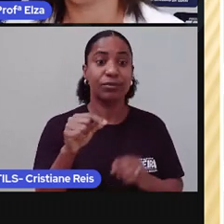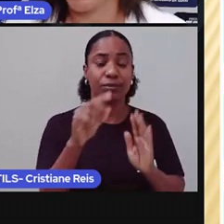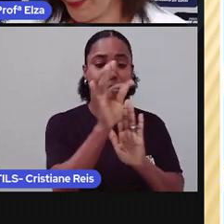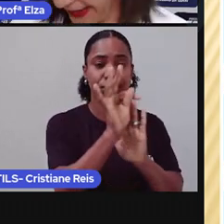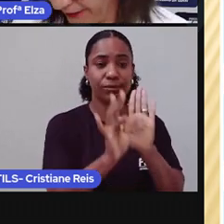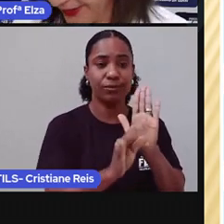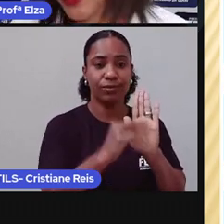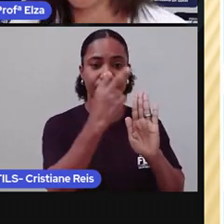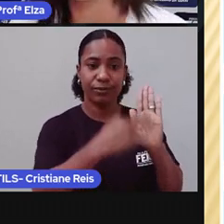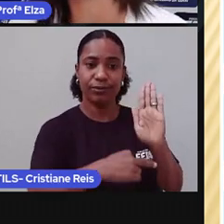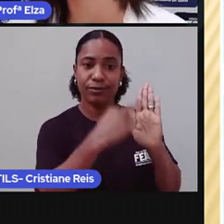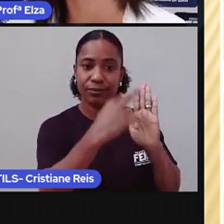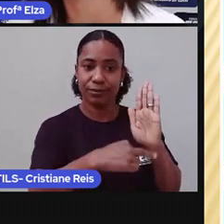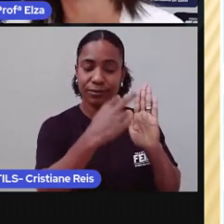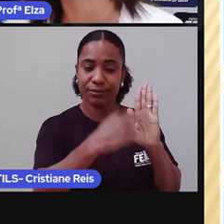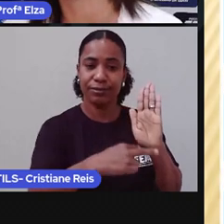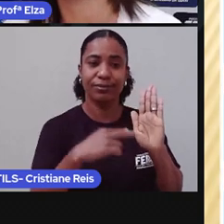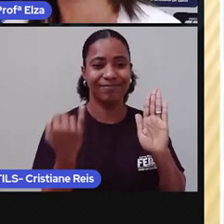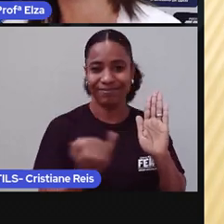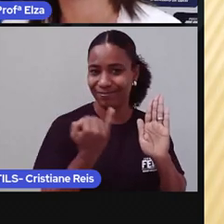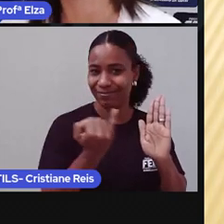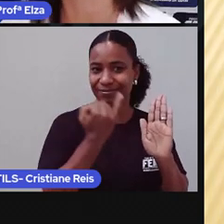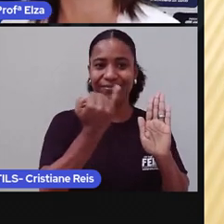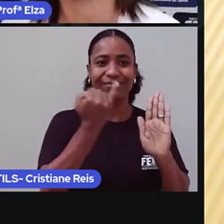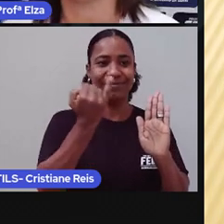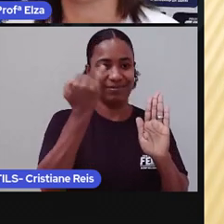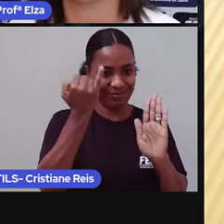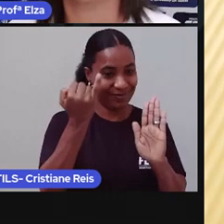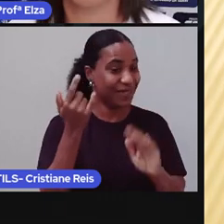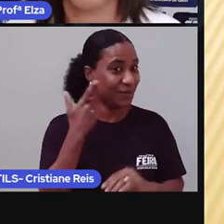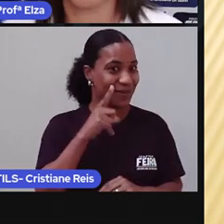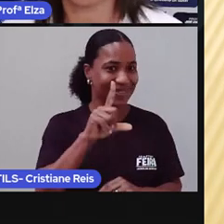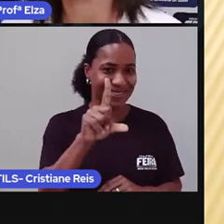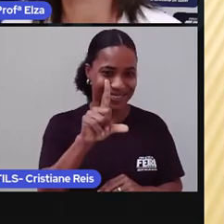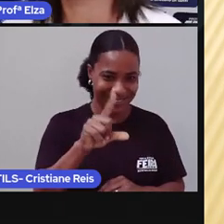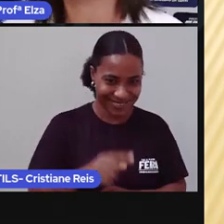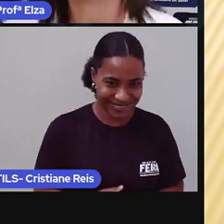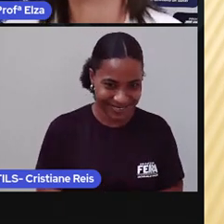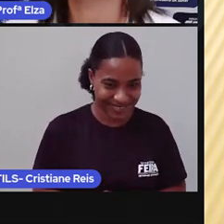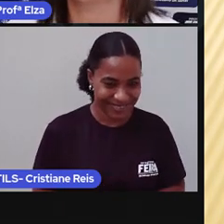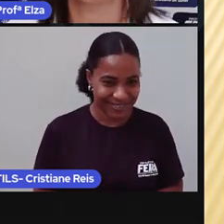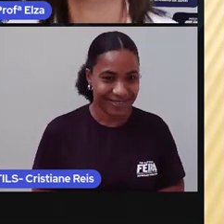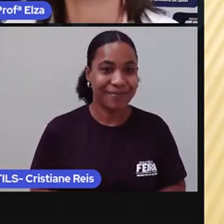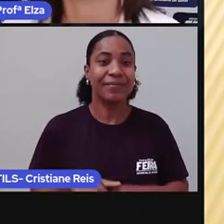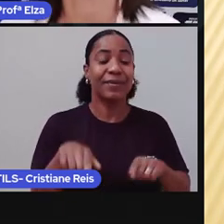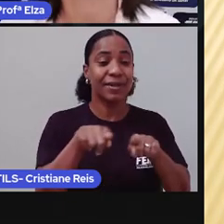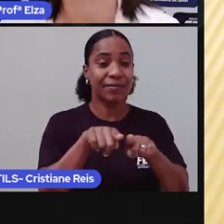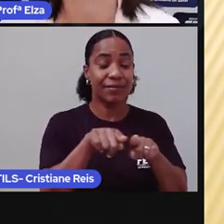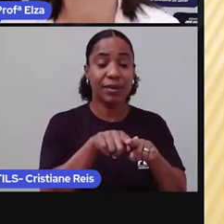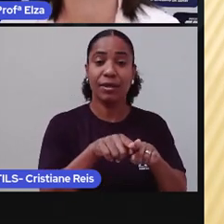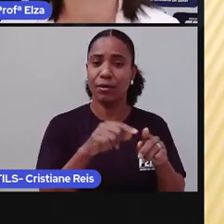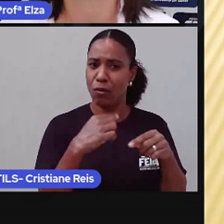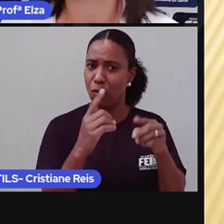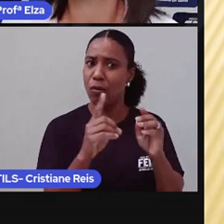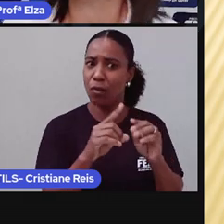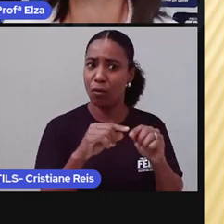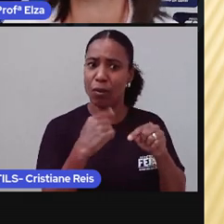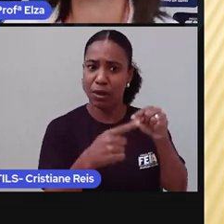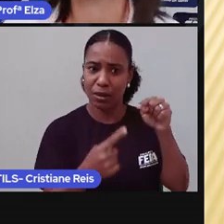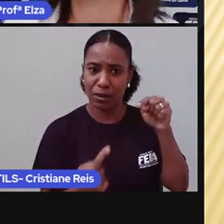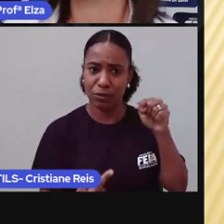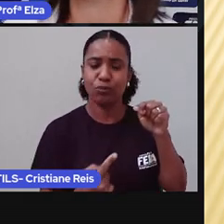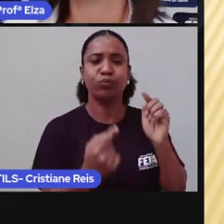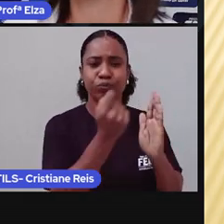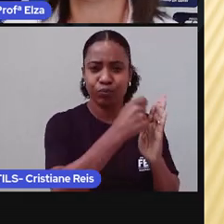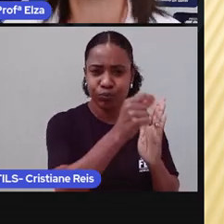vez, para que você possa executar a atividade com sucesso. Anote tudo no caderno, inclusive